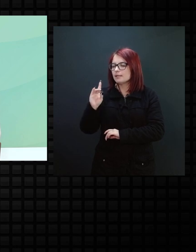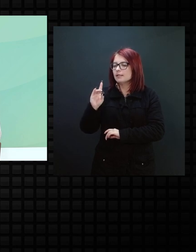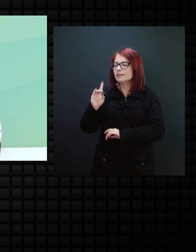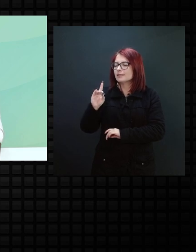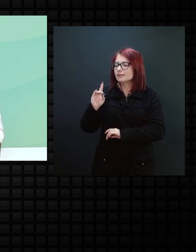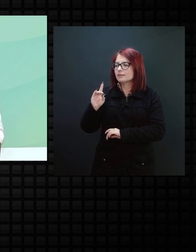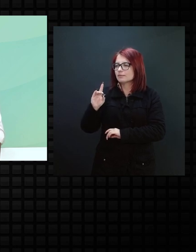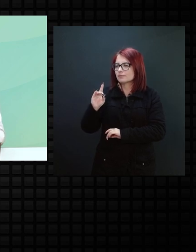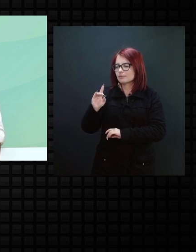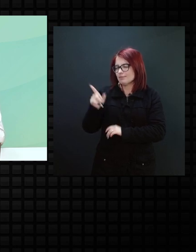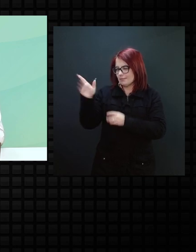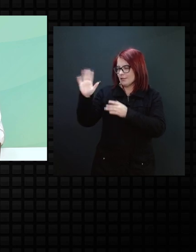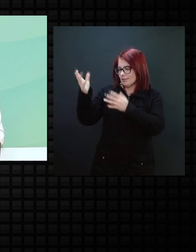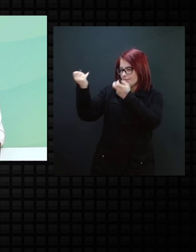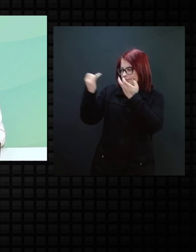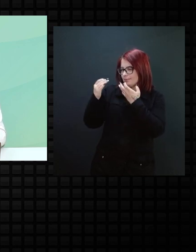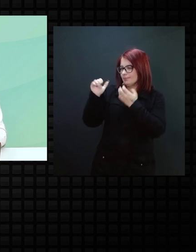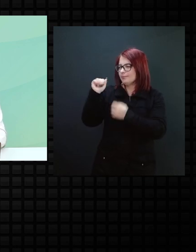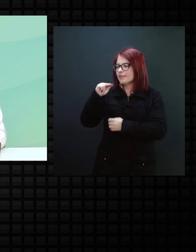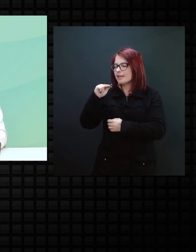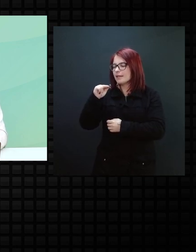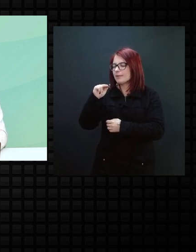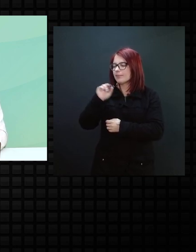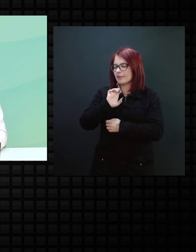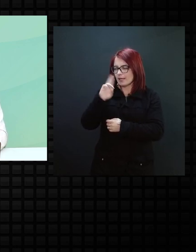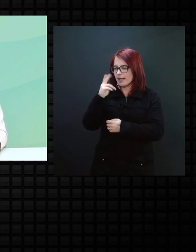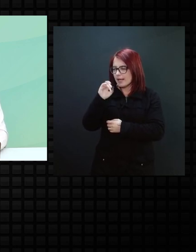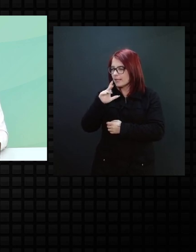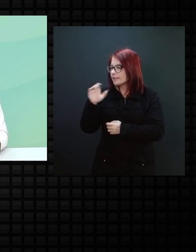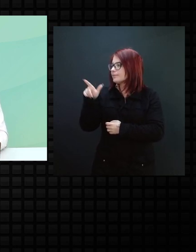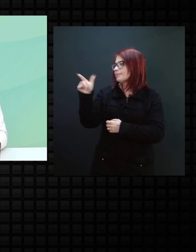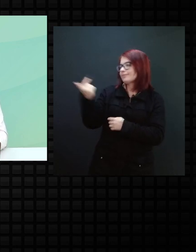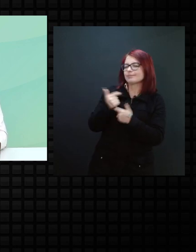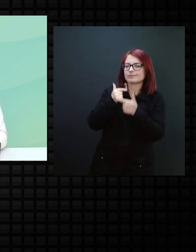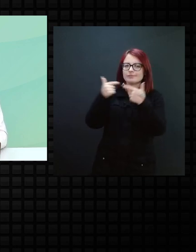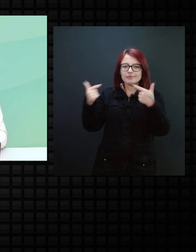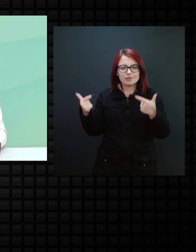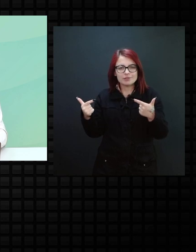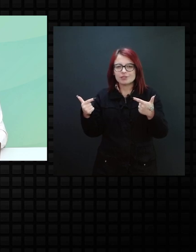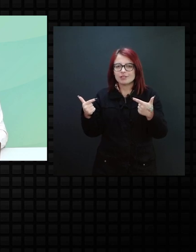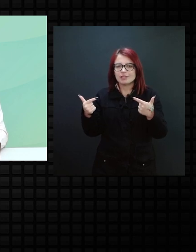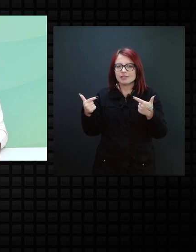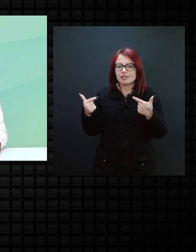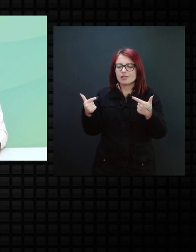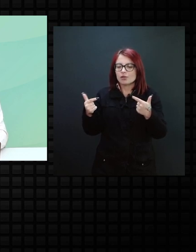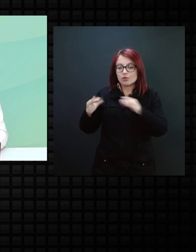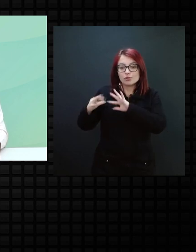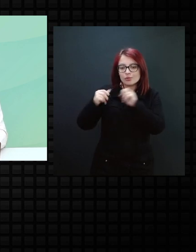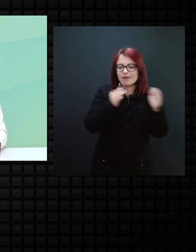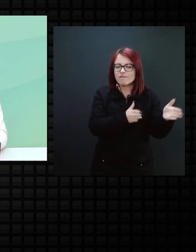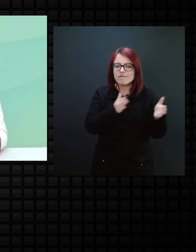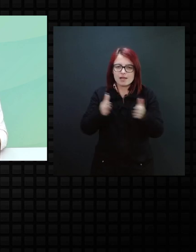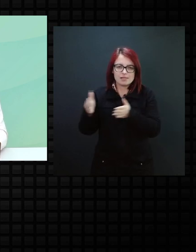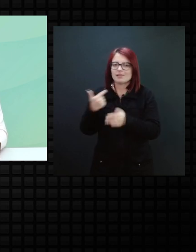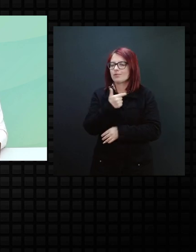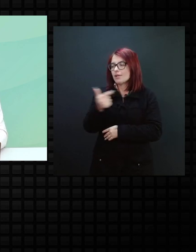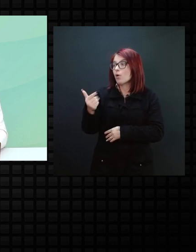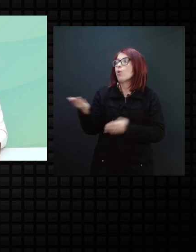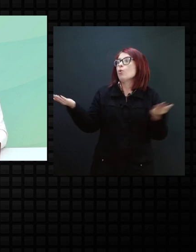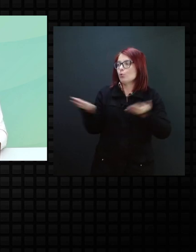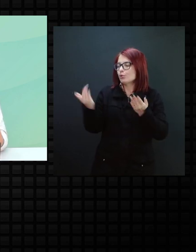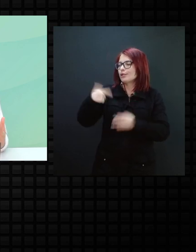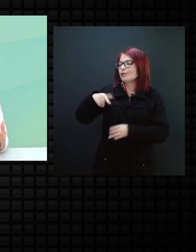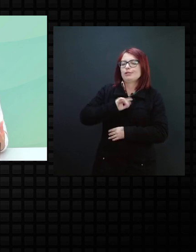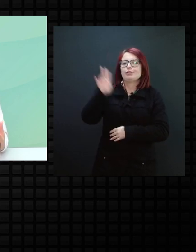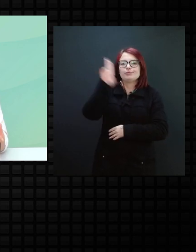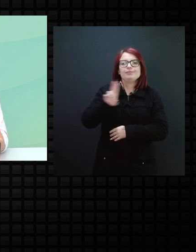Keller, né, ela não tinha, né, toda, não passou por todas essas fases, né, hoje a gente utiliza, né,